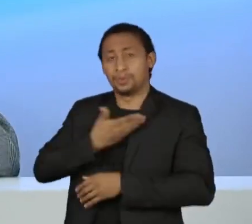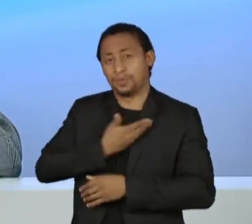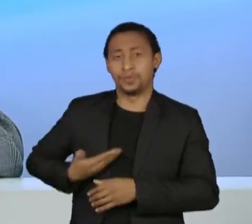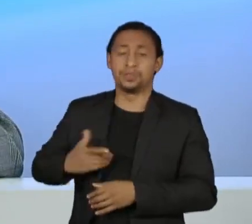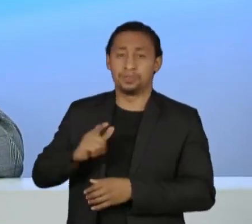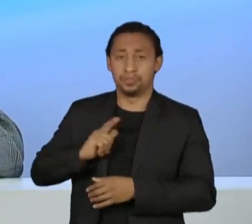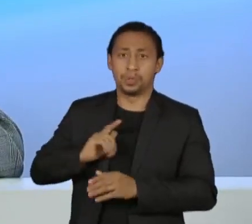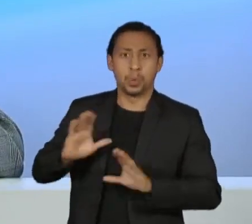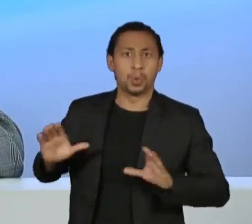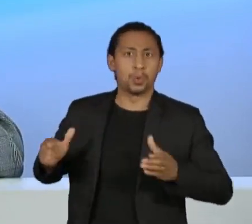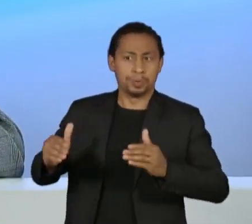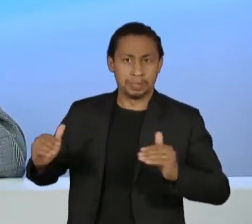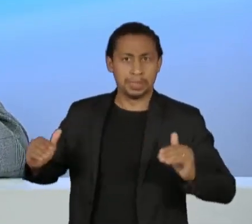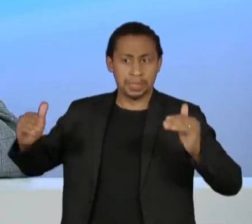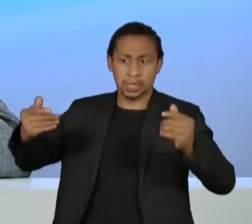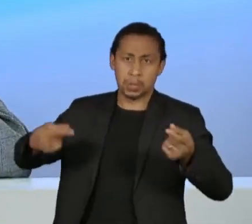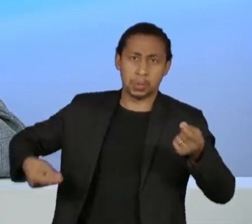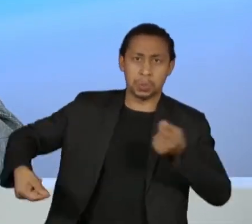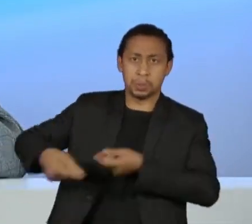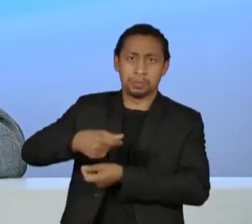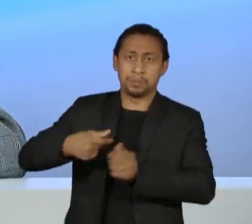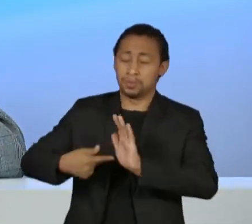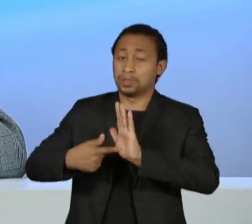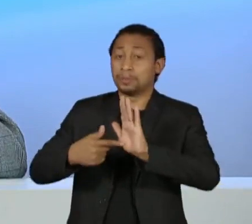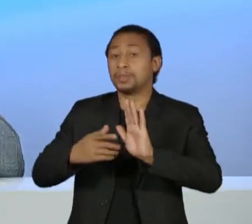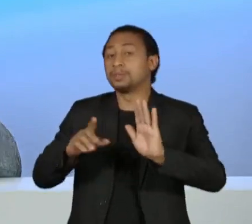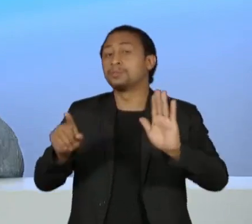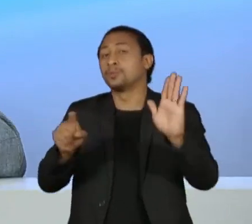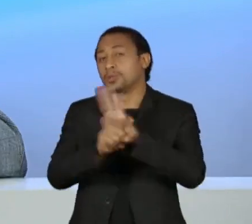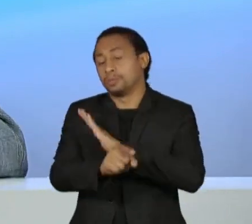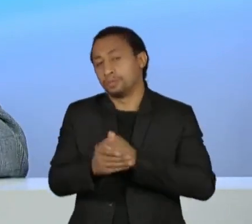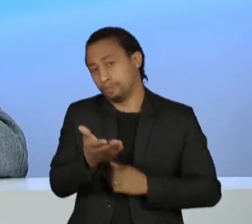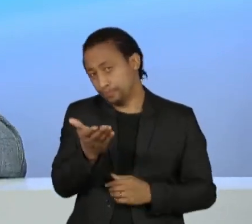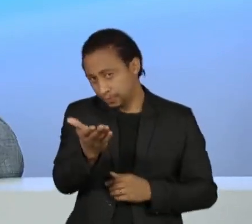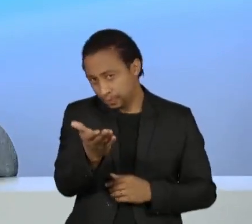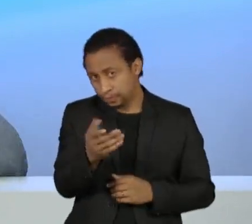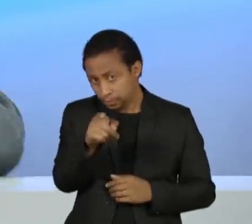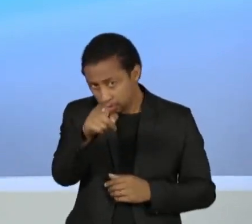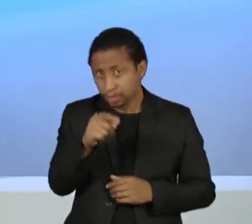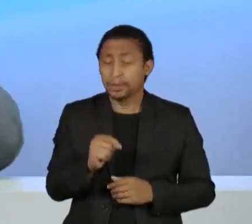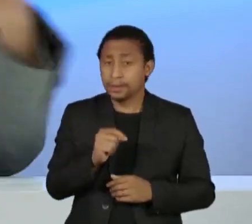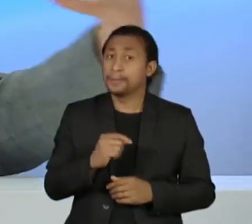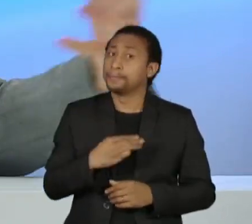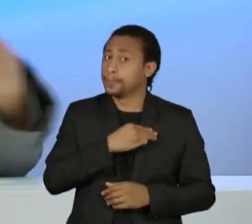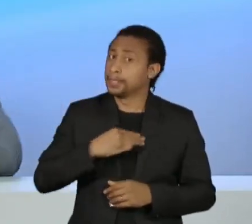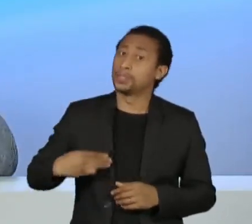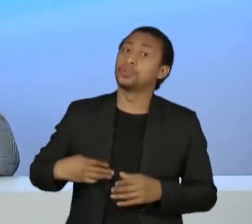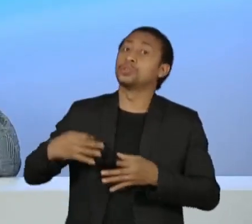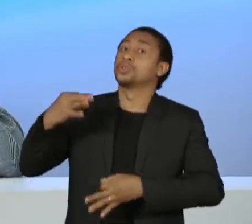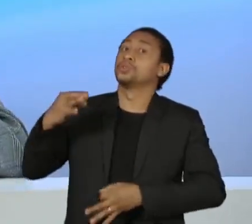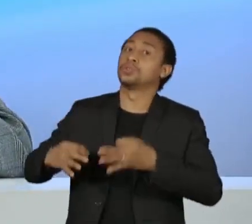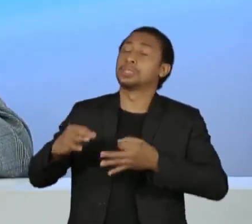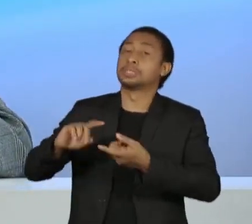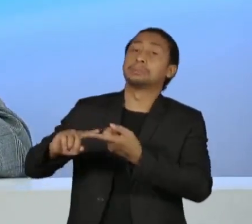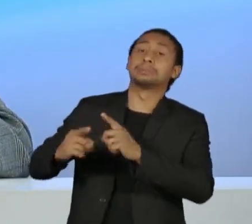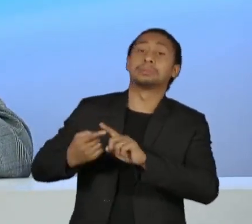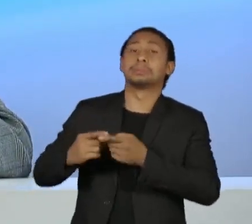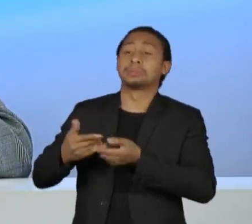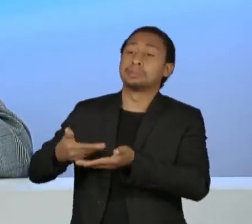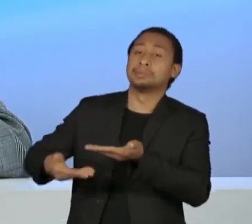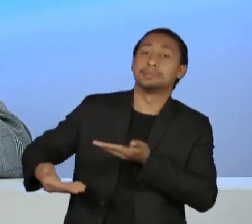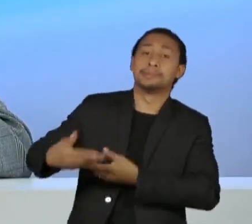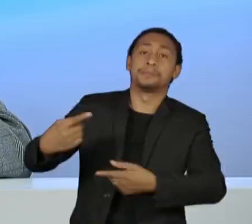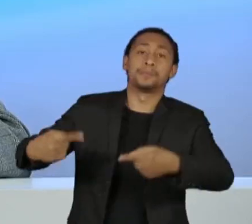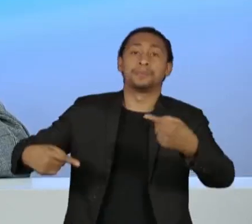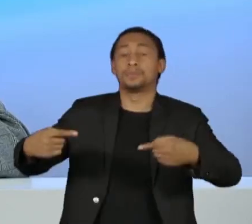econômicos. Eu queria saber do senhor o que o senhor, como ministro da Justiça, enfim, como um articulador político importante do governo,